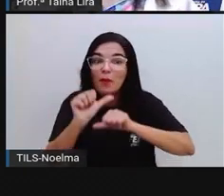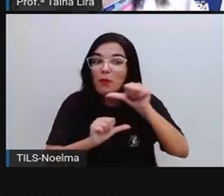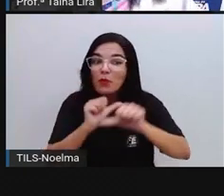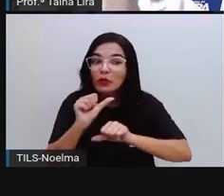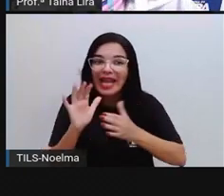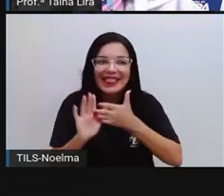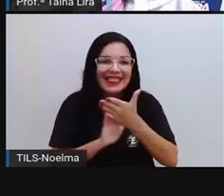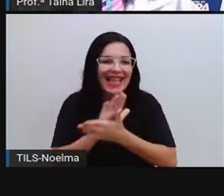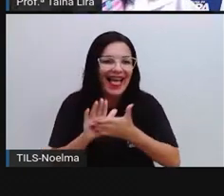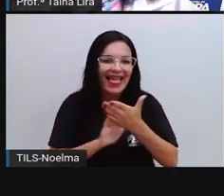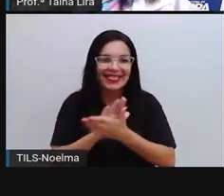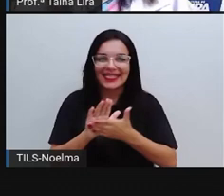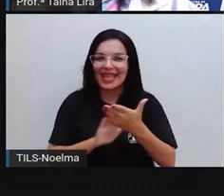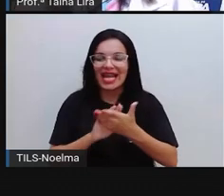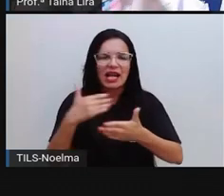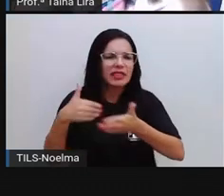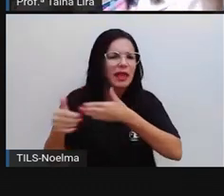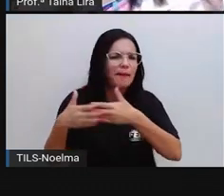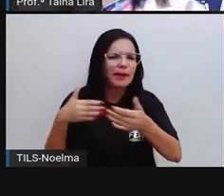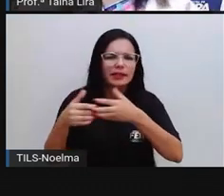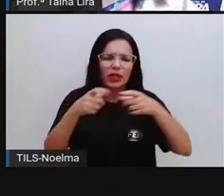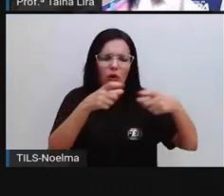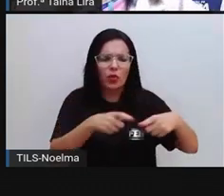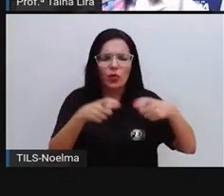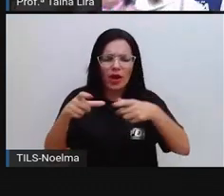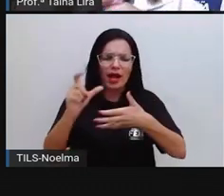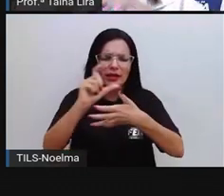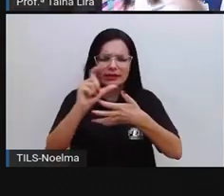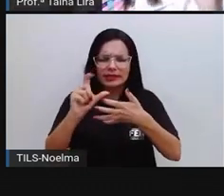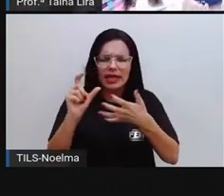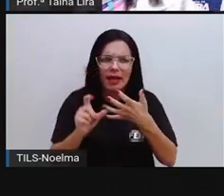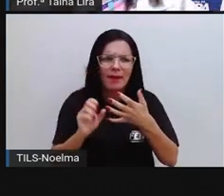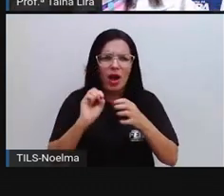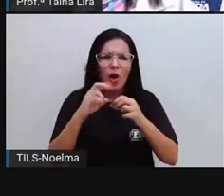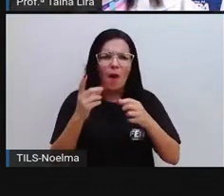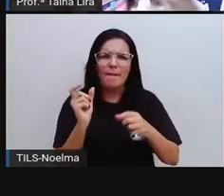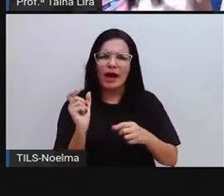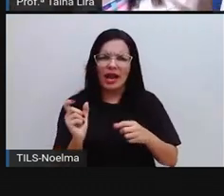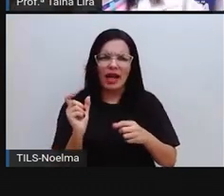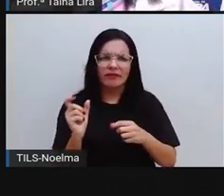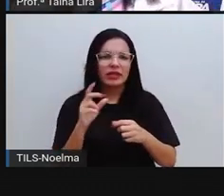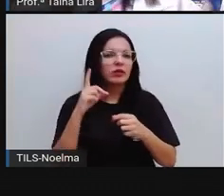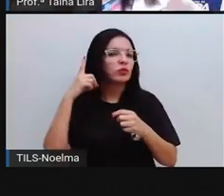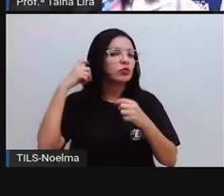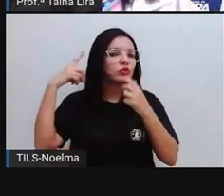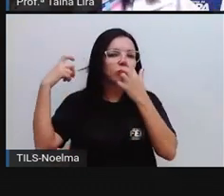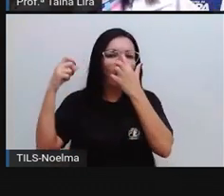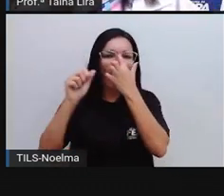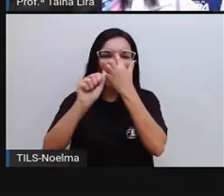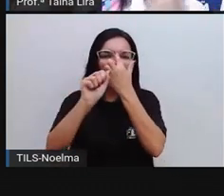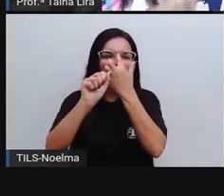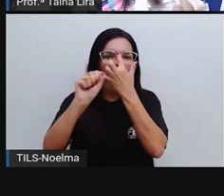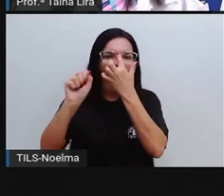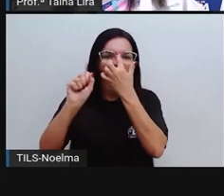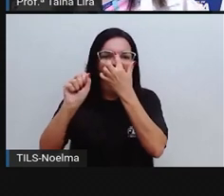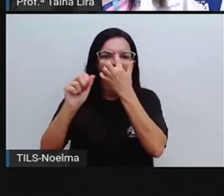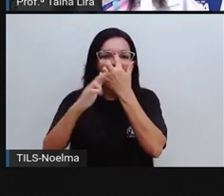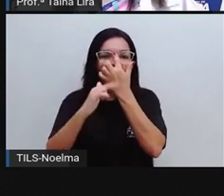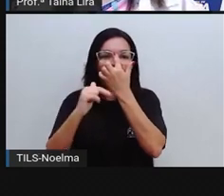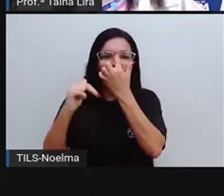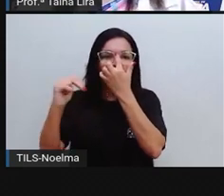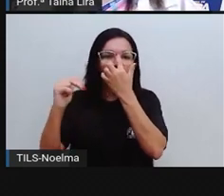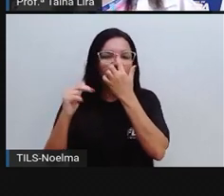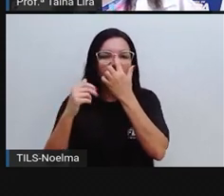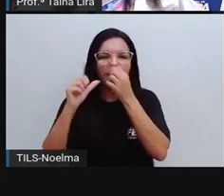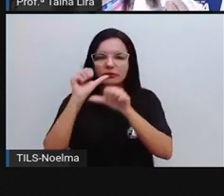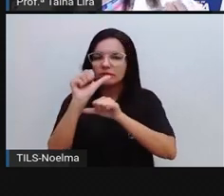Independente da posição dela na sílaba, na palavra, o som do A nunca vai mudar, tá bom? Já o